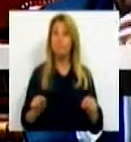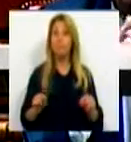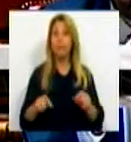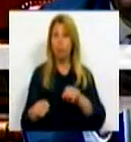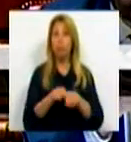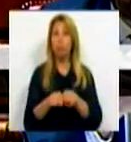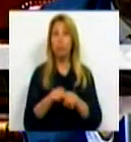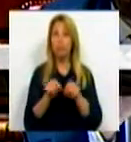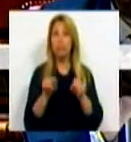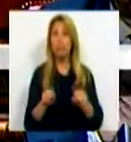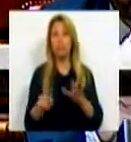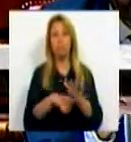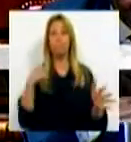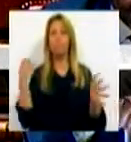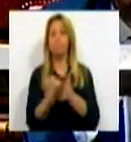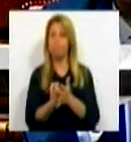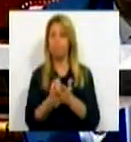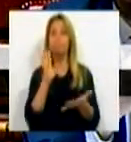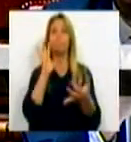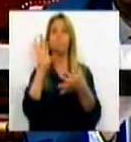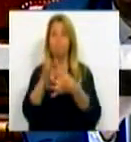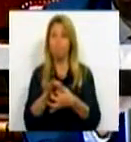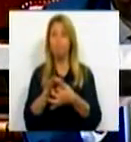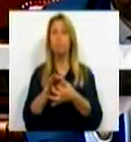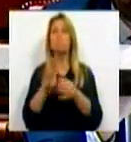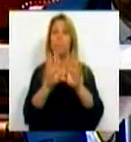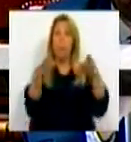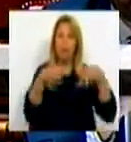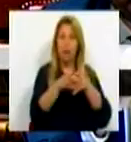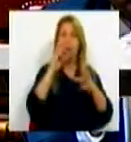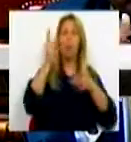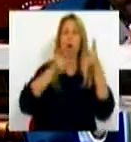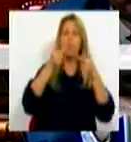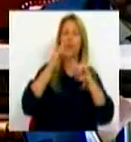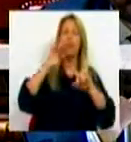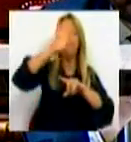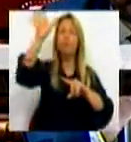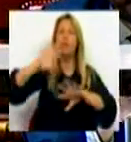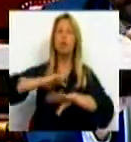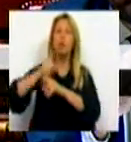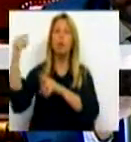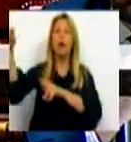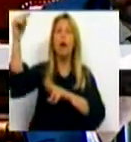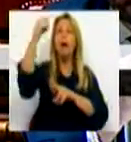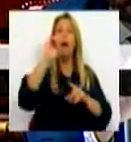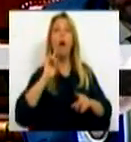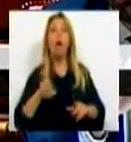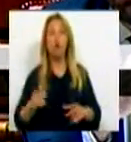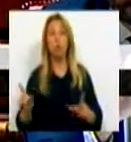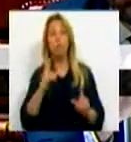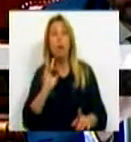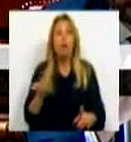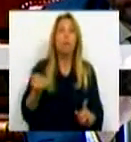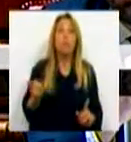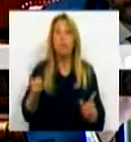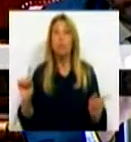política, estará sempre no horizonte desta equipa, analisar o que existe nos outros países para, hipoteticamente, como temos feito noutras questões,